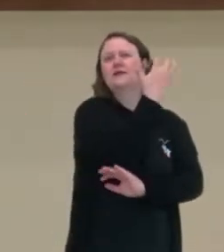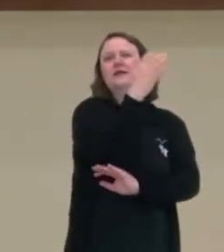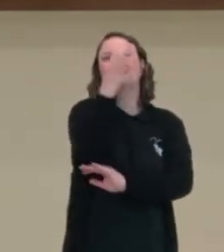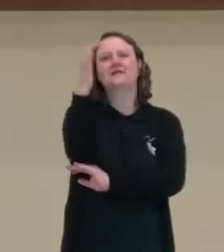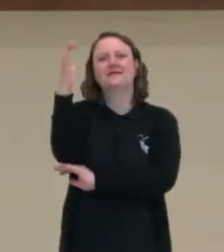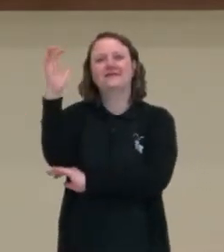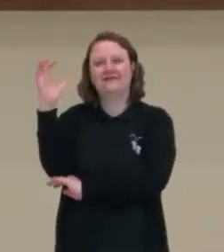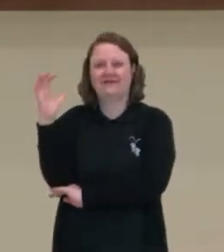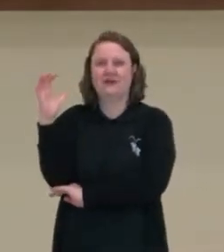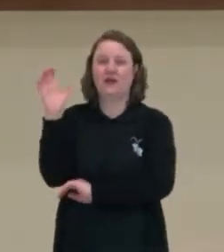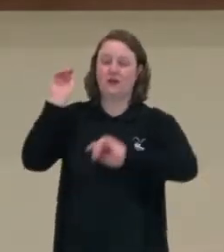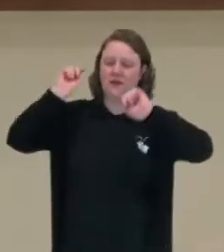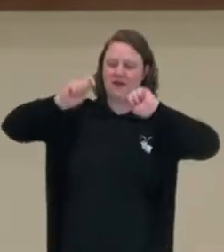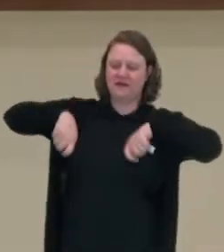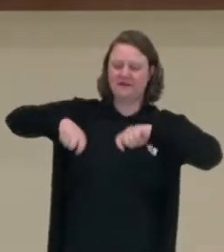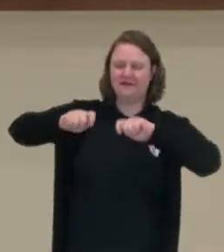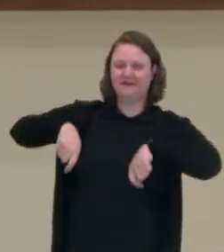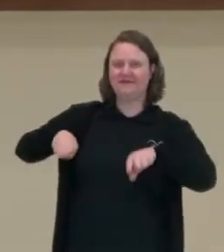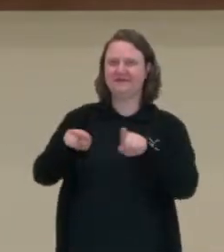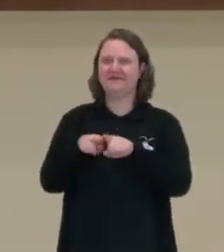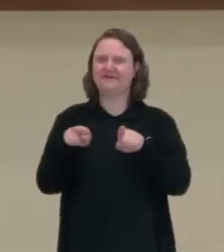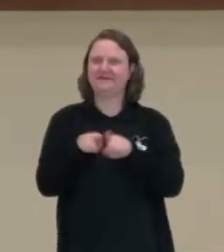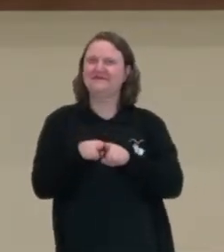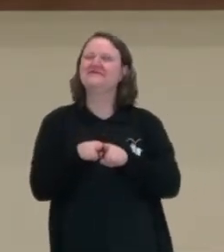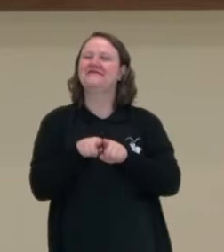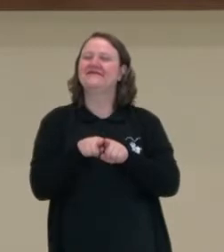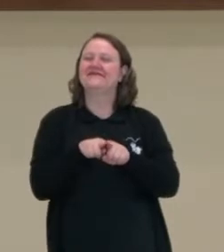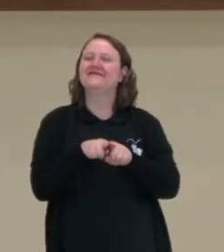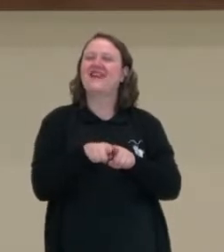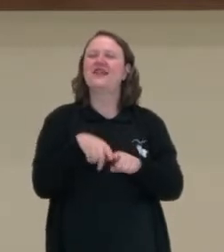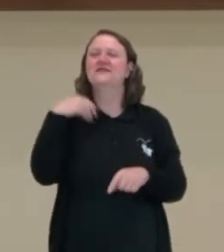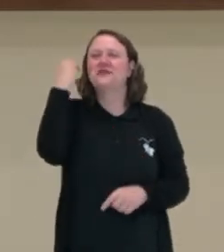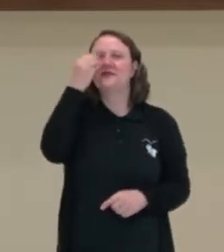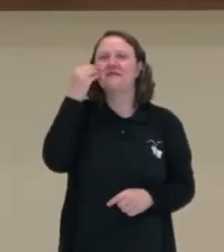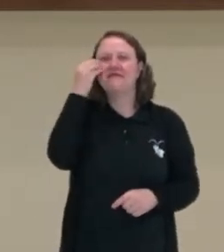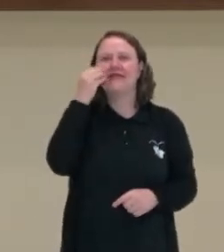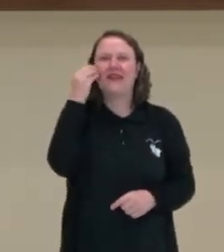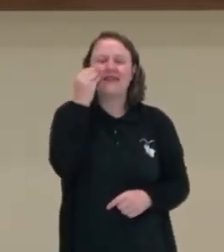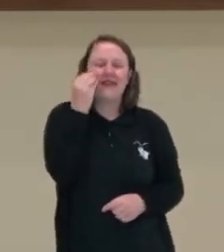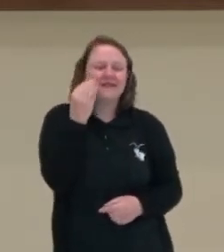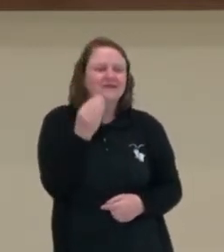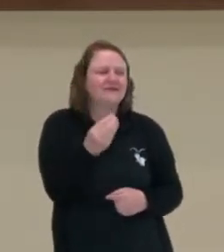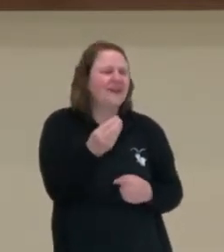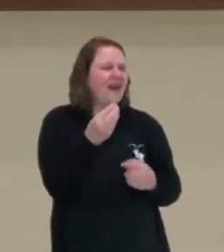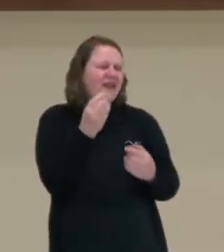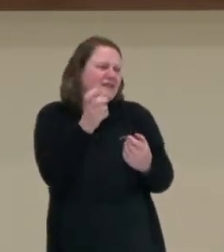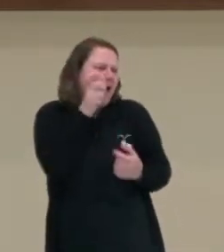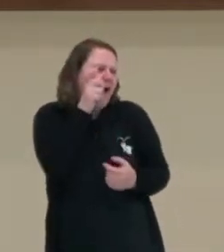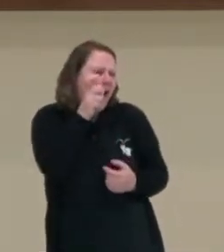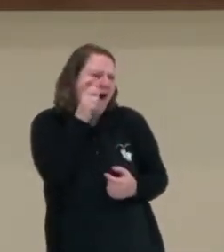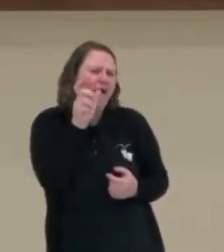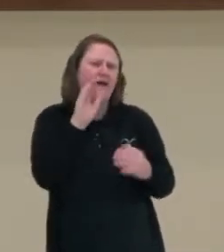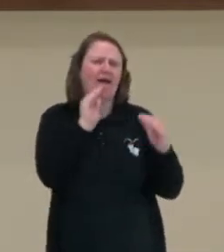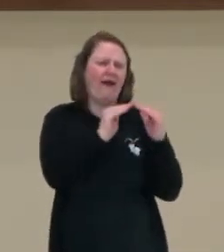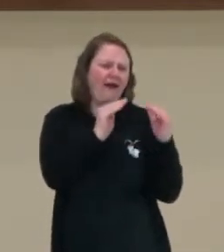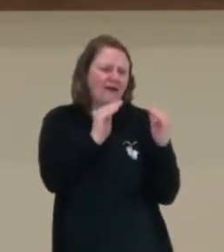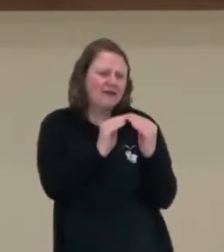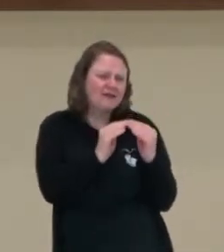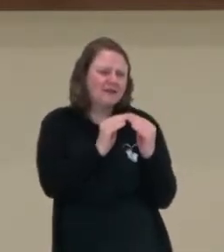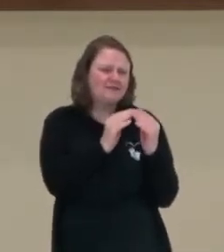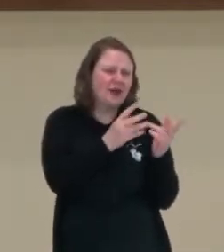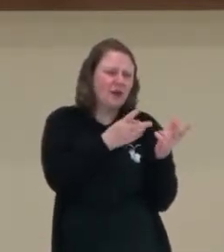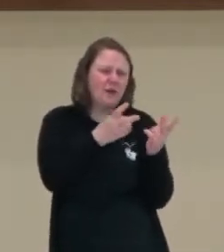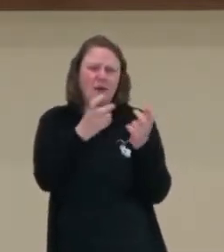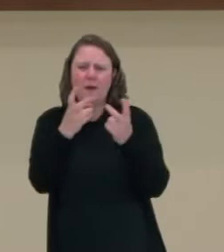para que nós pudéssemos ter um pedacinho dela dentro das nossas casas, no conforto dos nossos